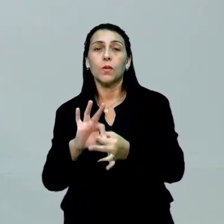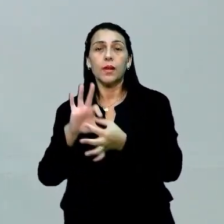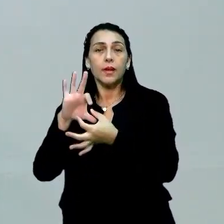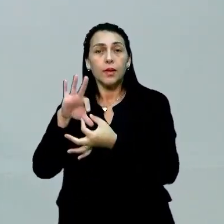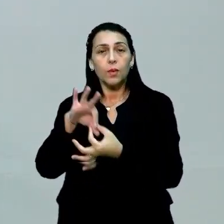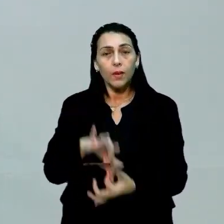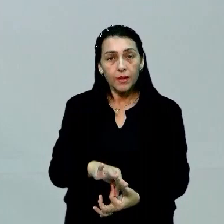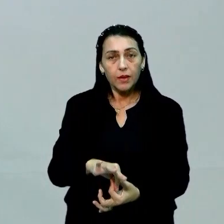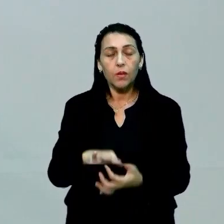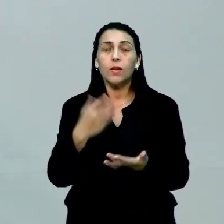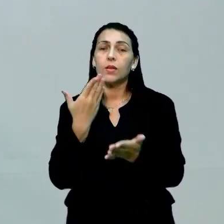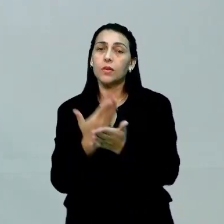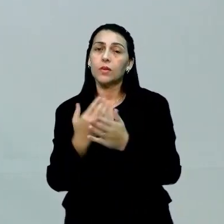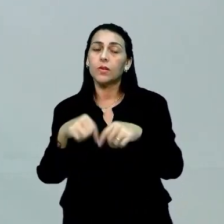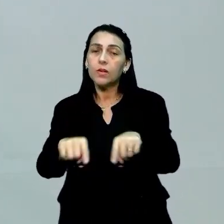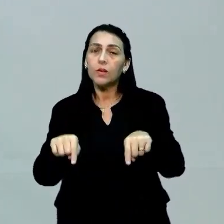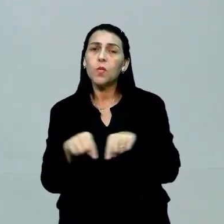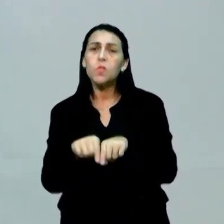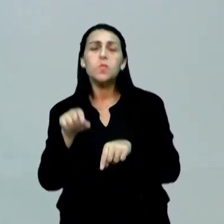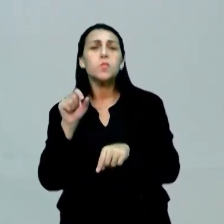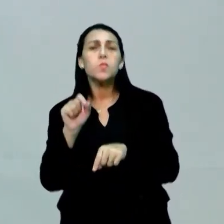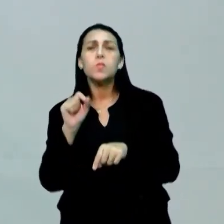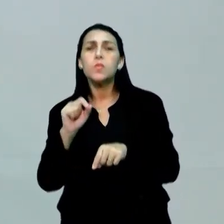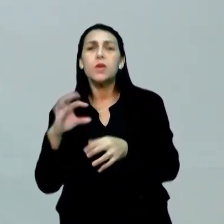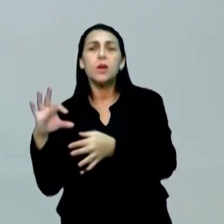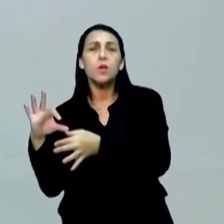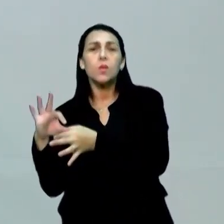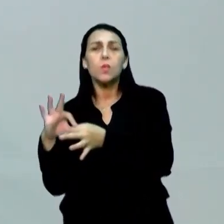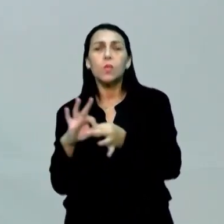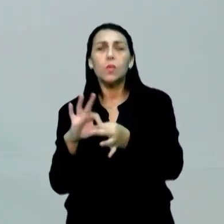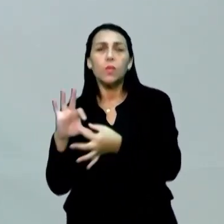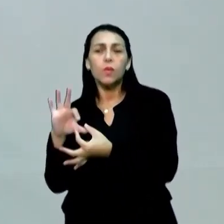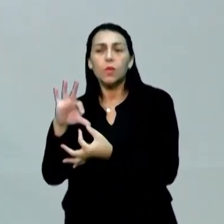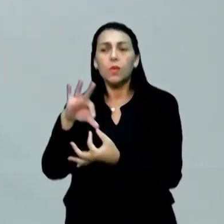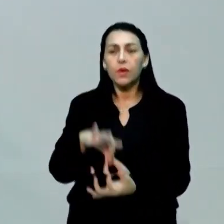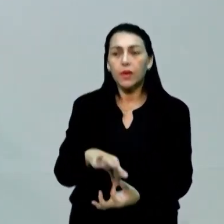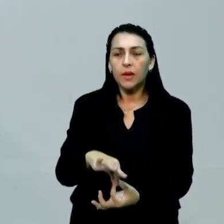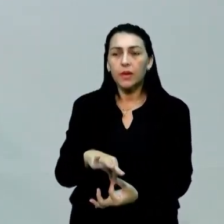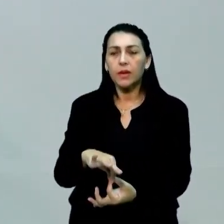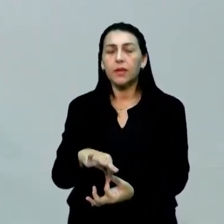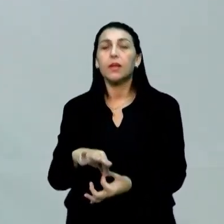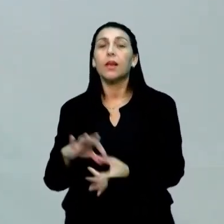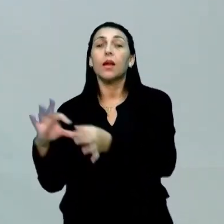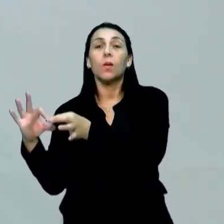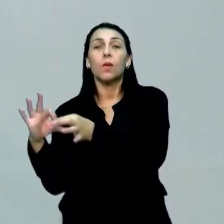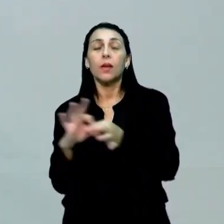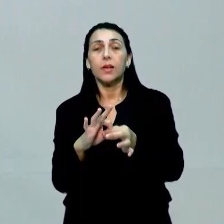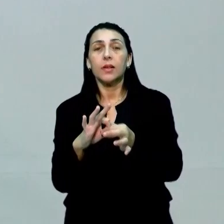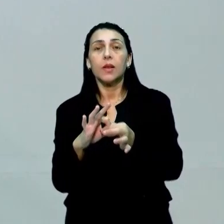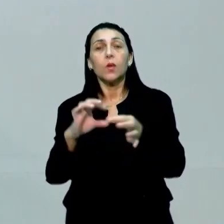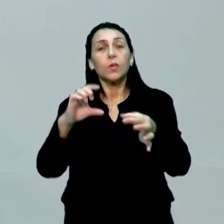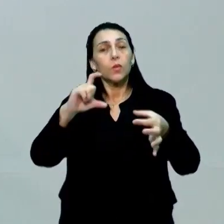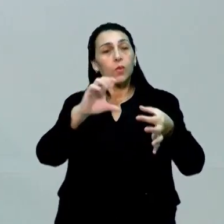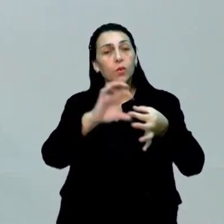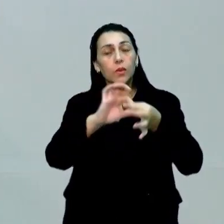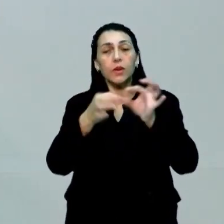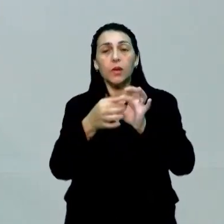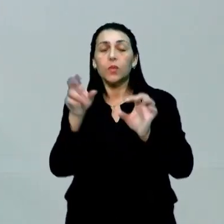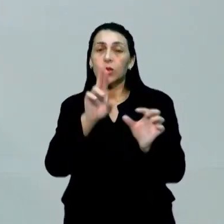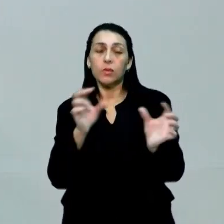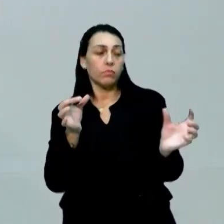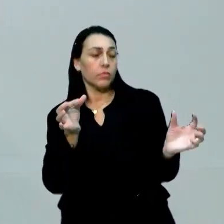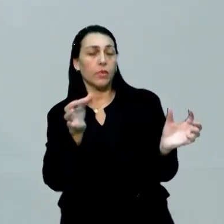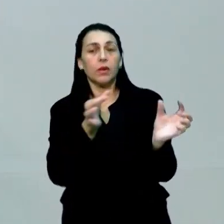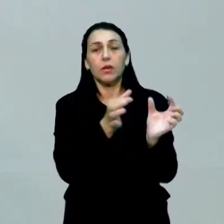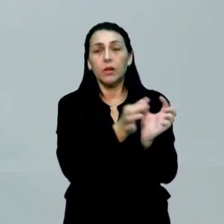aula. E aí, professora, o que seria essa coesão e essa coerência? A coesão são aqueles conectivos que nós utilizamos